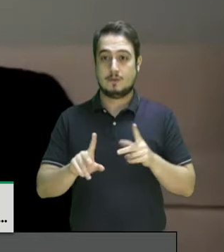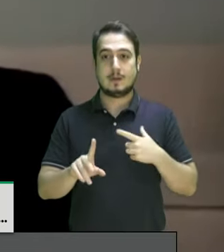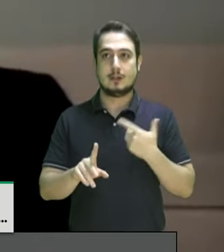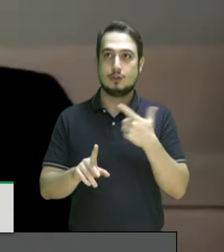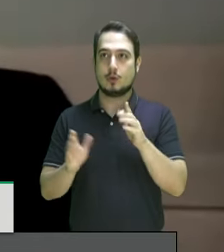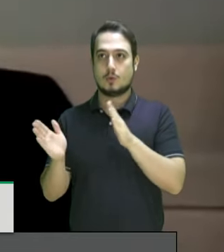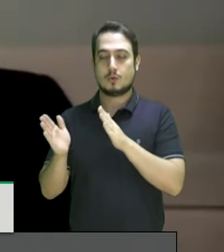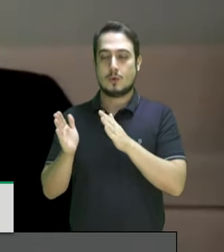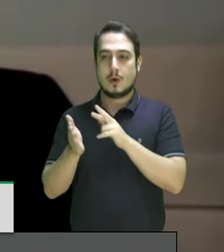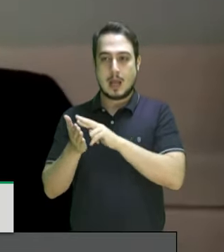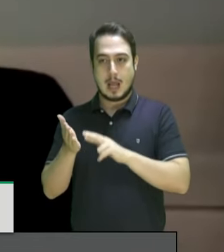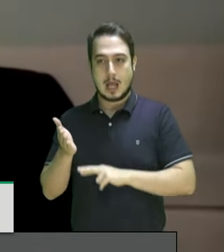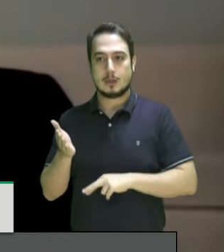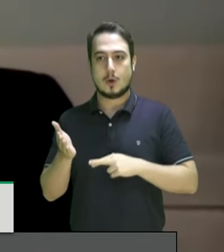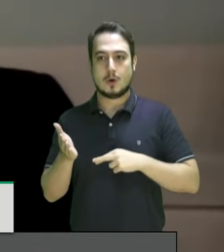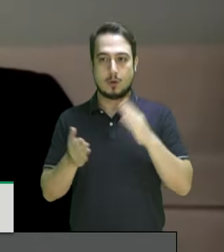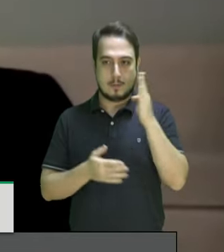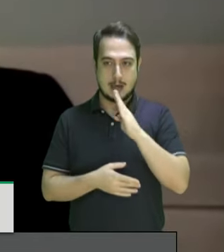internacionais que o Brasil submete,